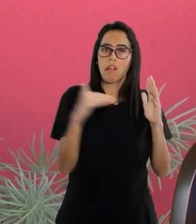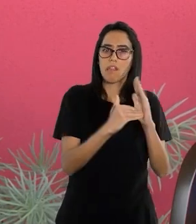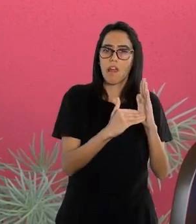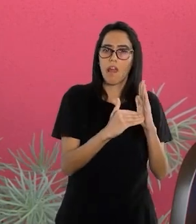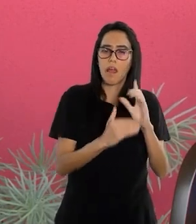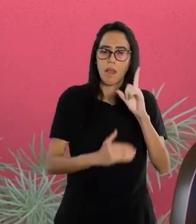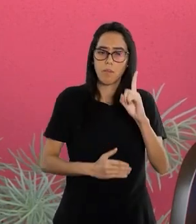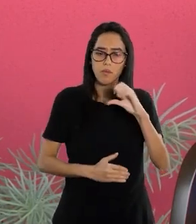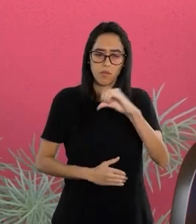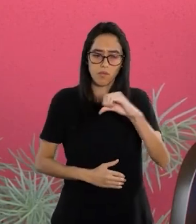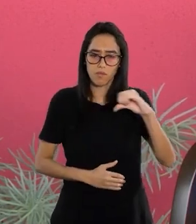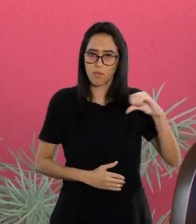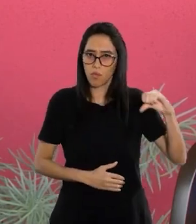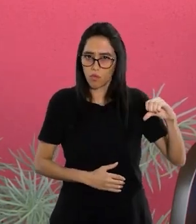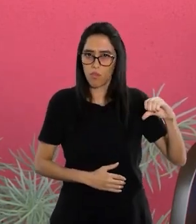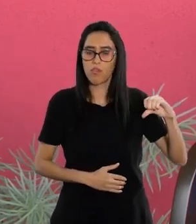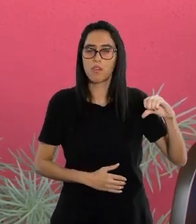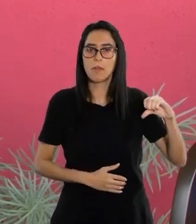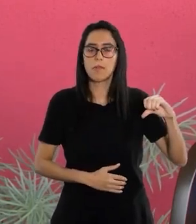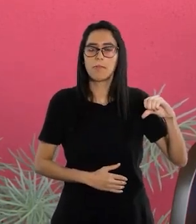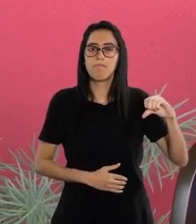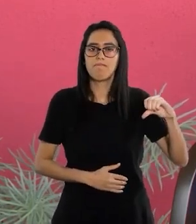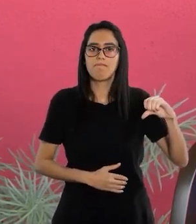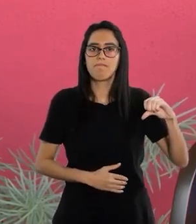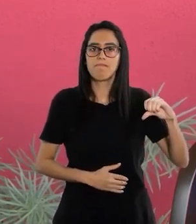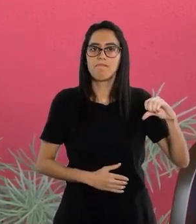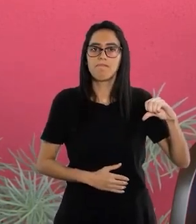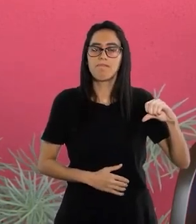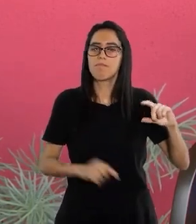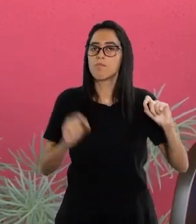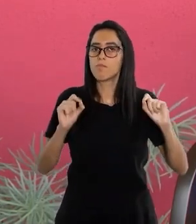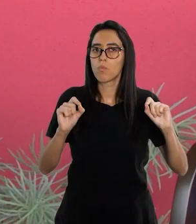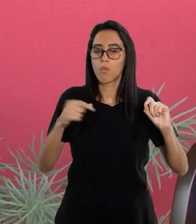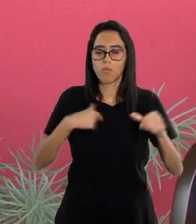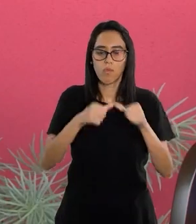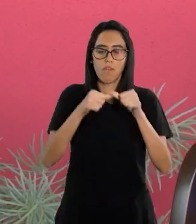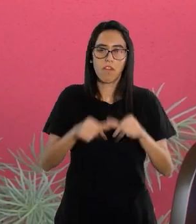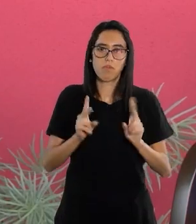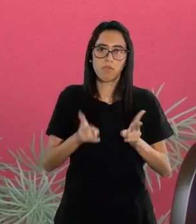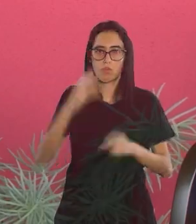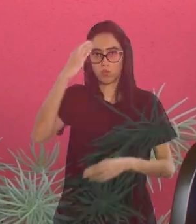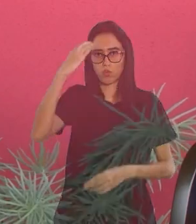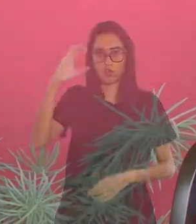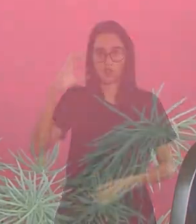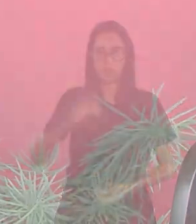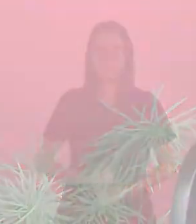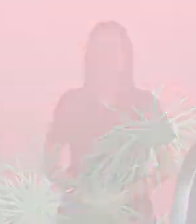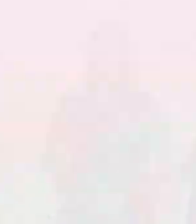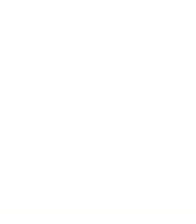99, eu fiquei em Curitiba.